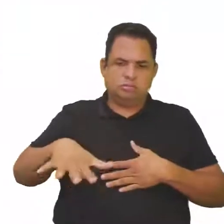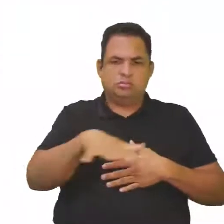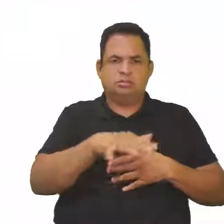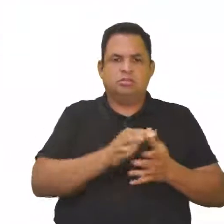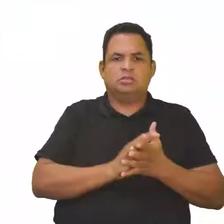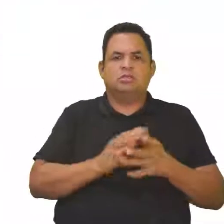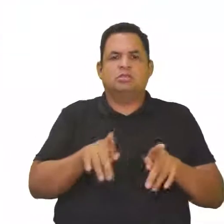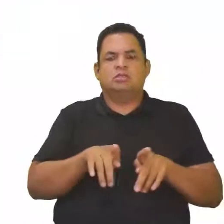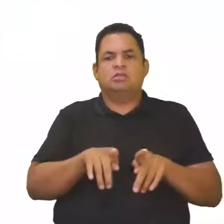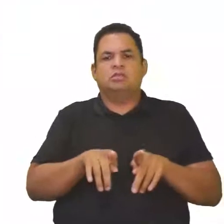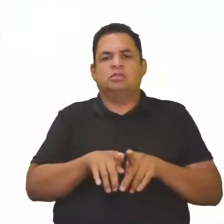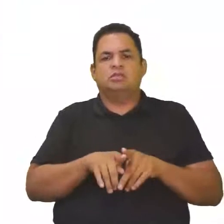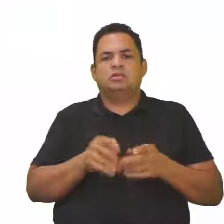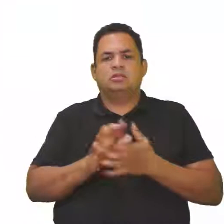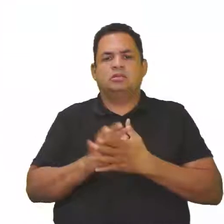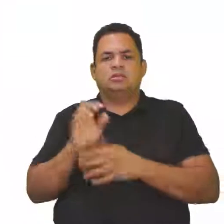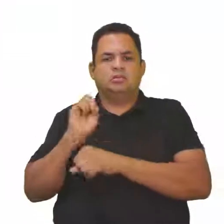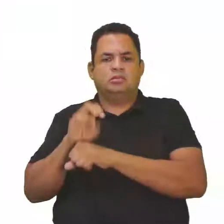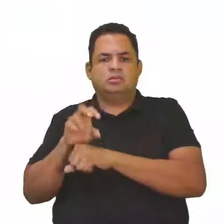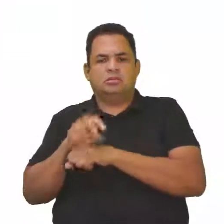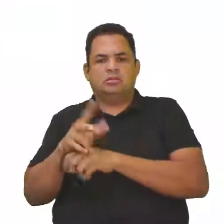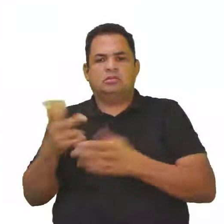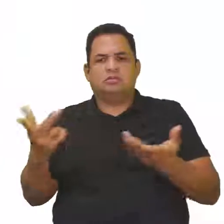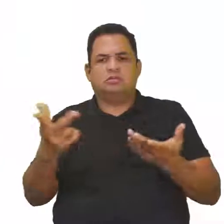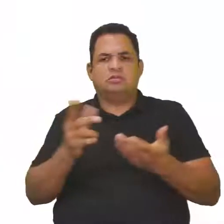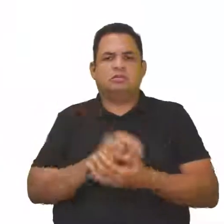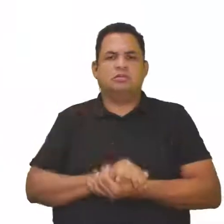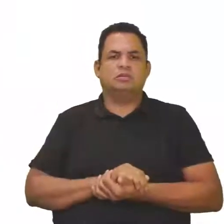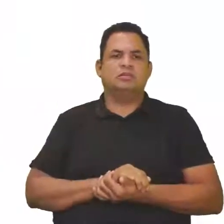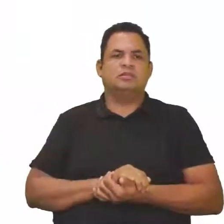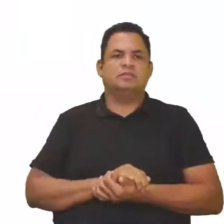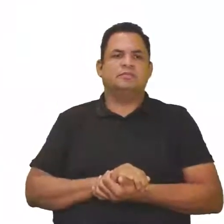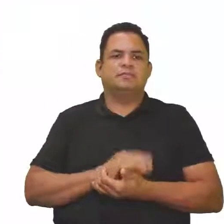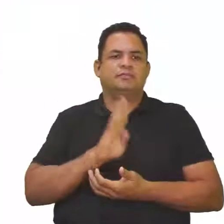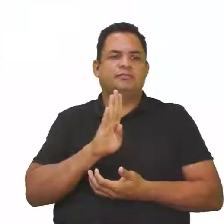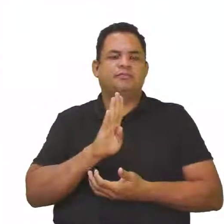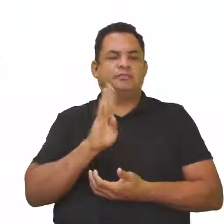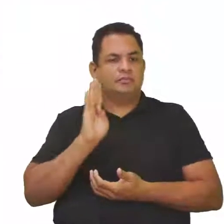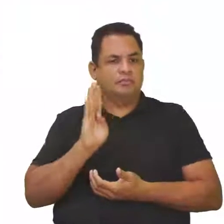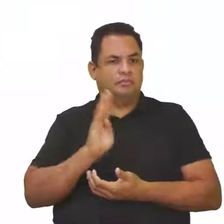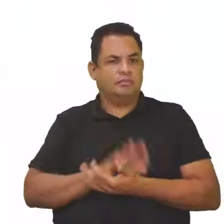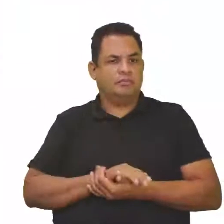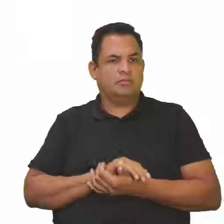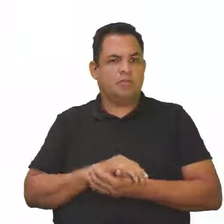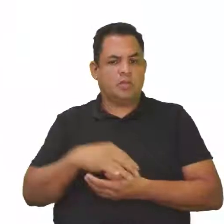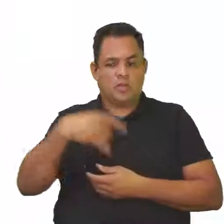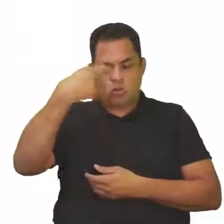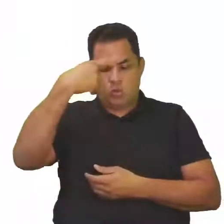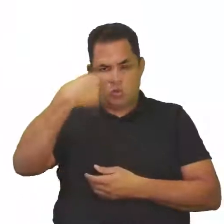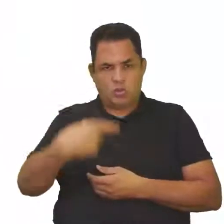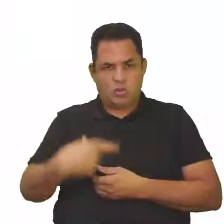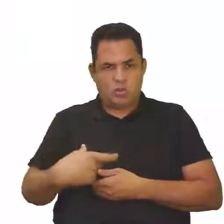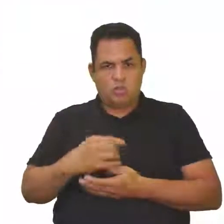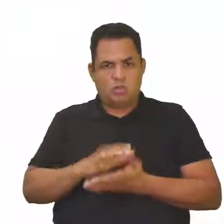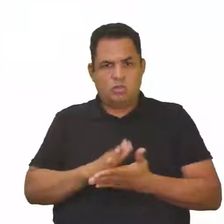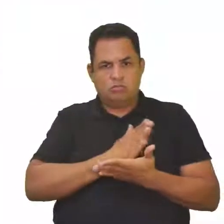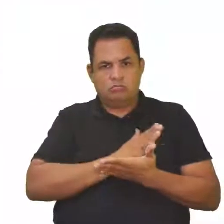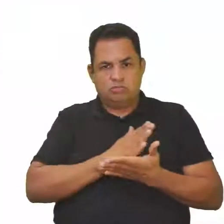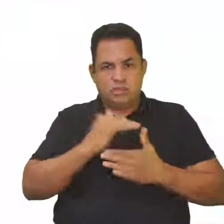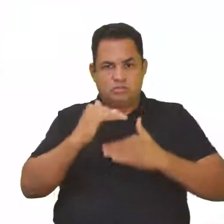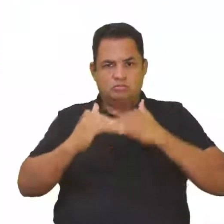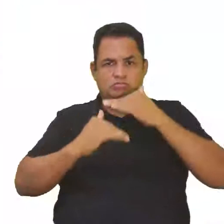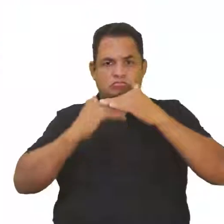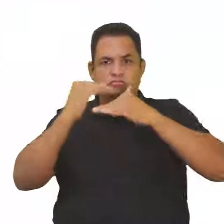Pelos tantos agrotóxicos quanto pelos fertilizantes. Na letra B fala assim, o homem, a partir da